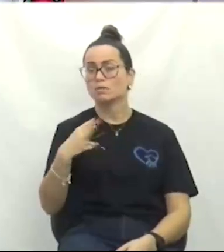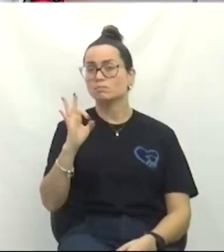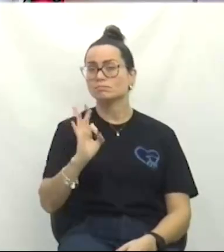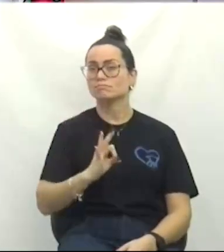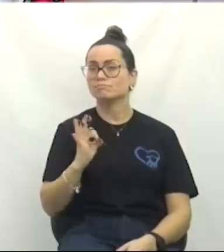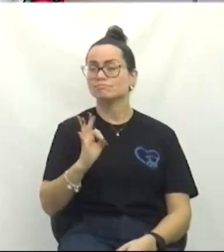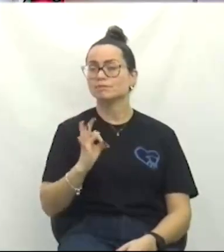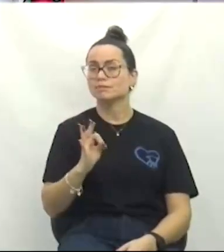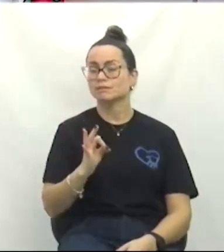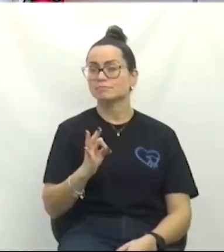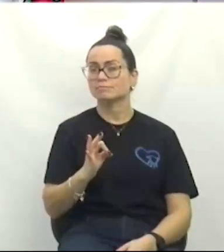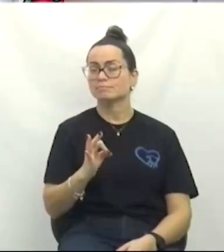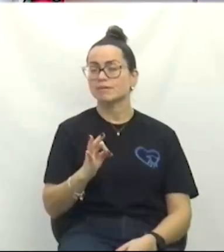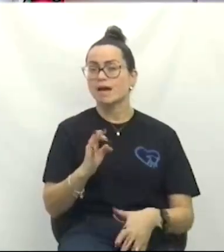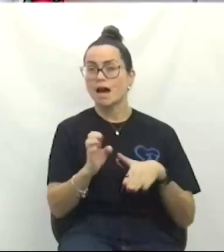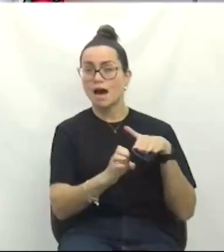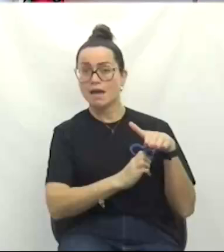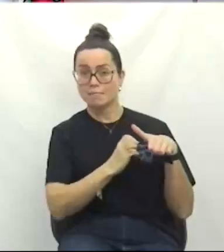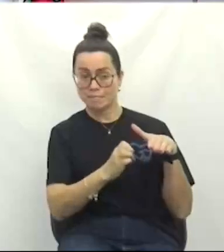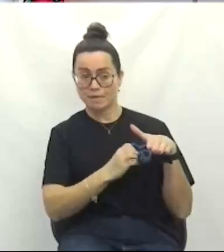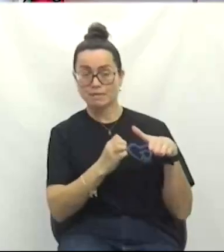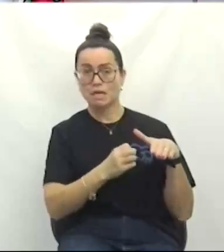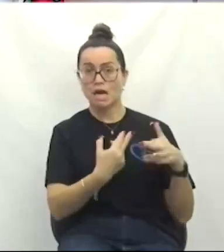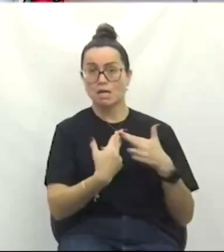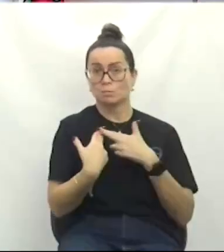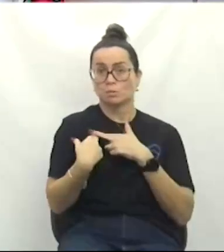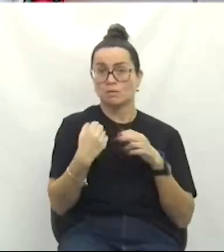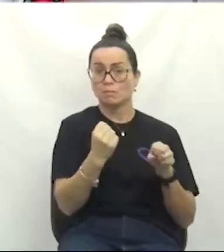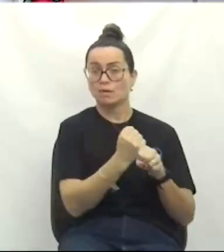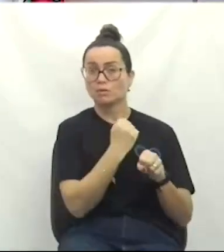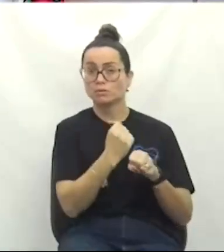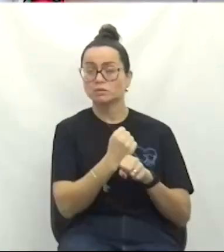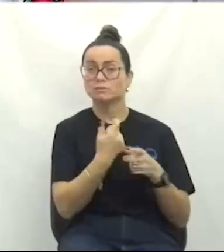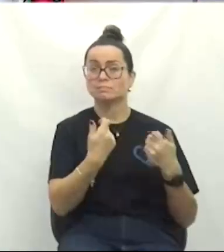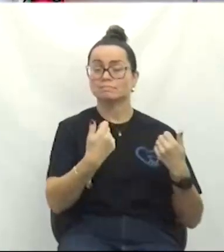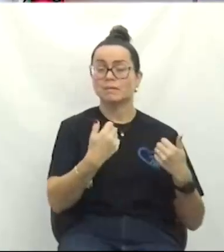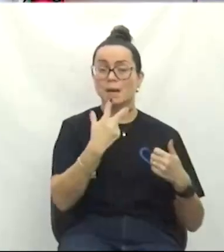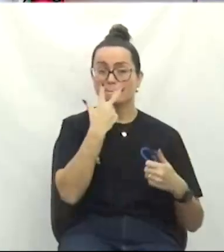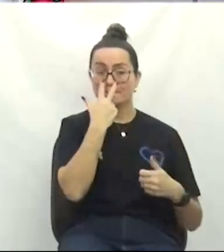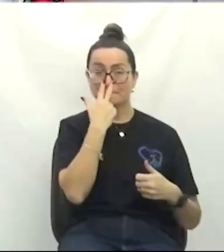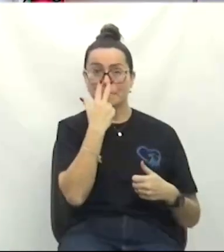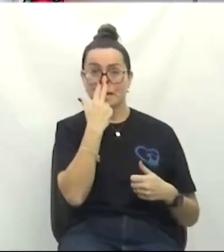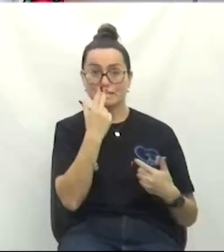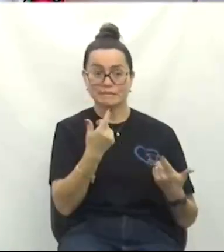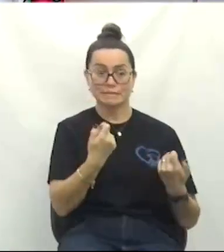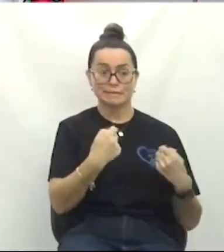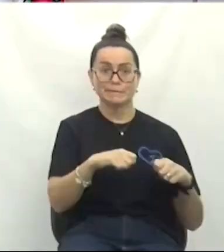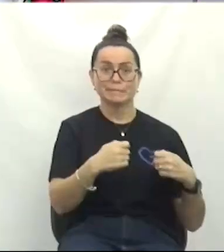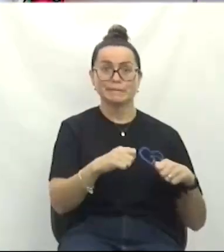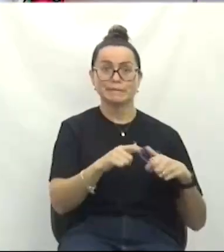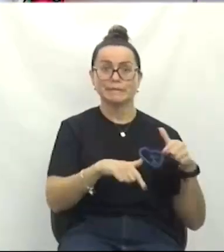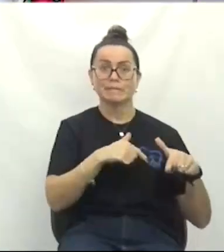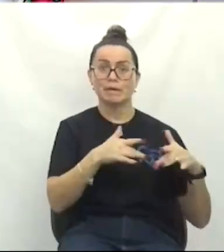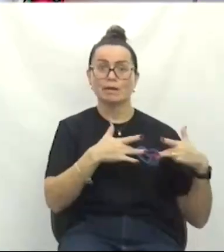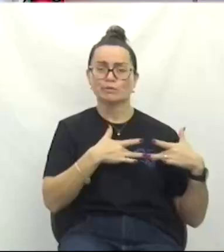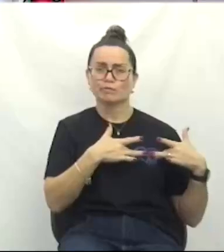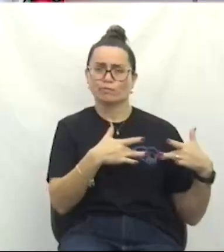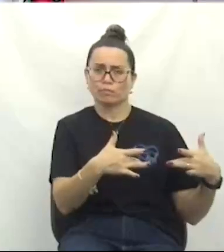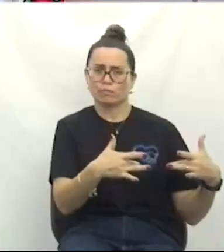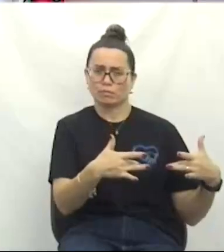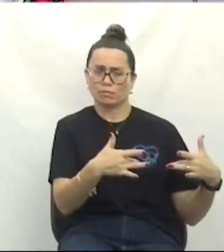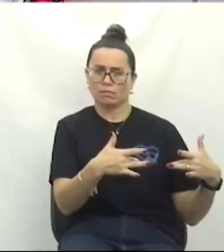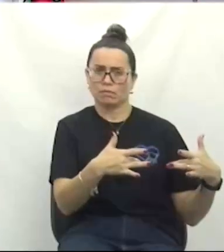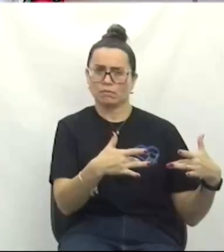construtora, a empresa que está lá, realmente tem que trabalhar por caridade, se for o caso. Como está,